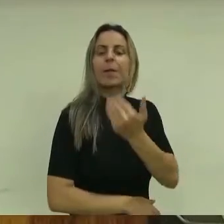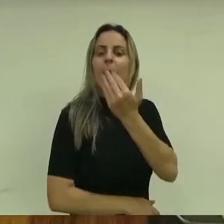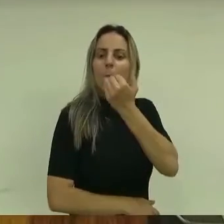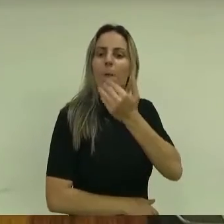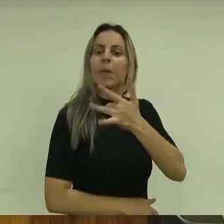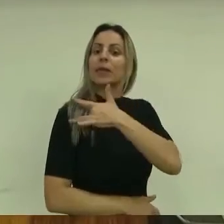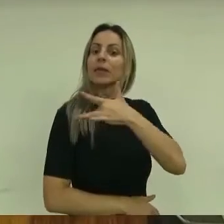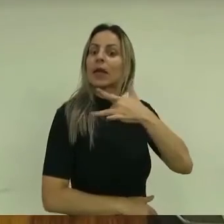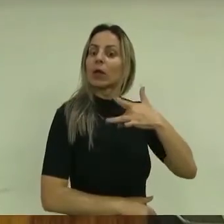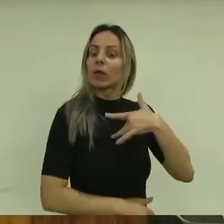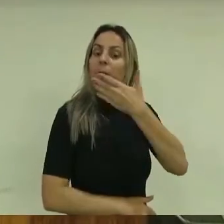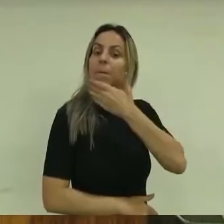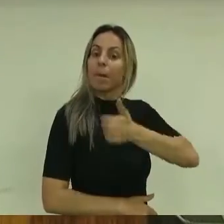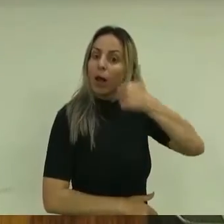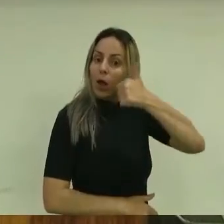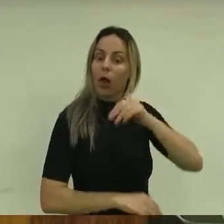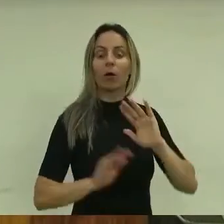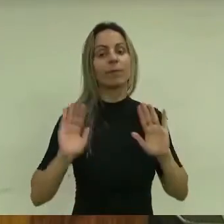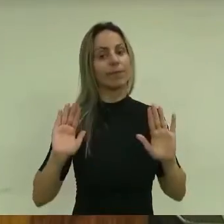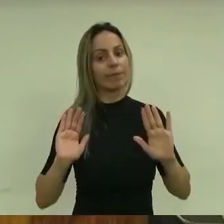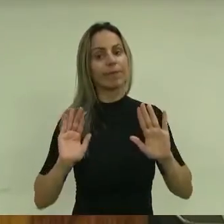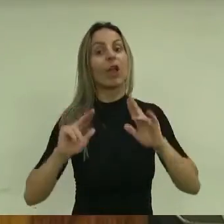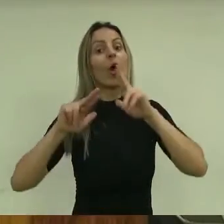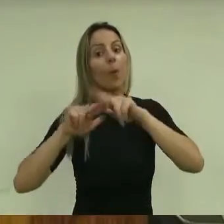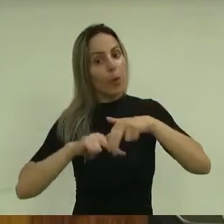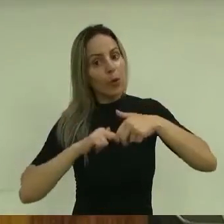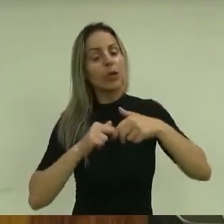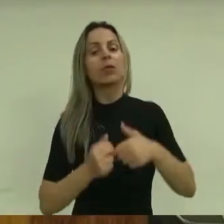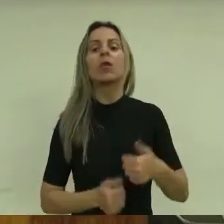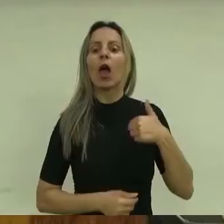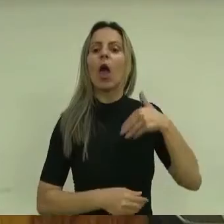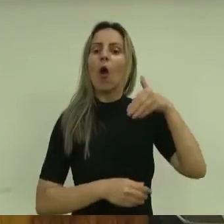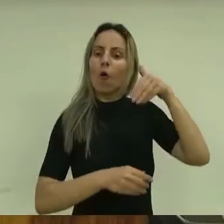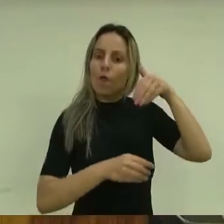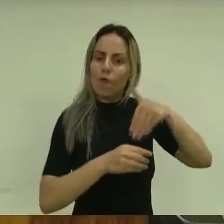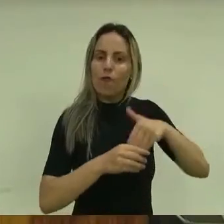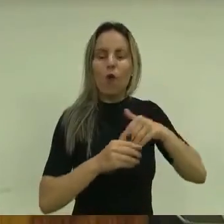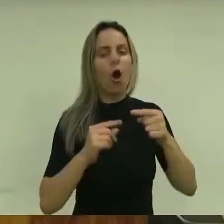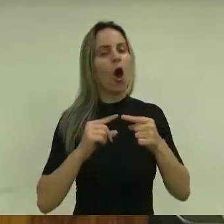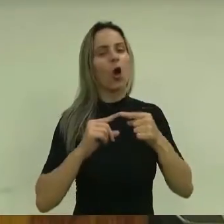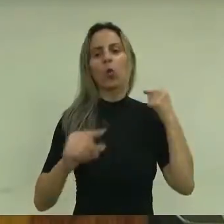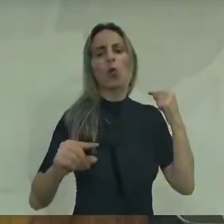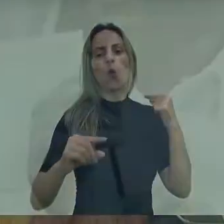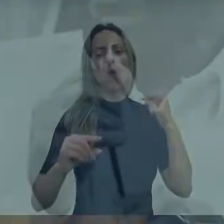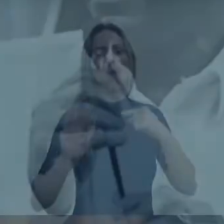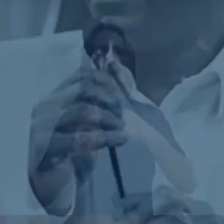tenham uma alimentação saudável. Por isso, vou votar contra o veto.